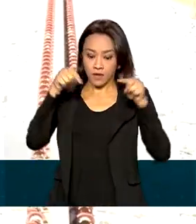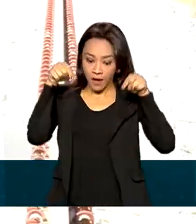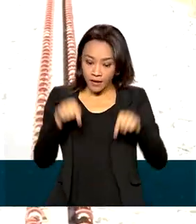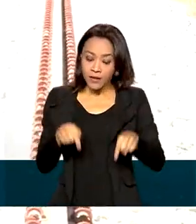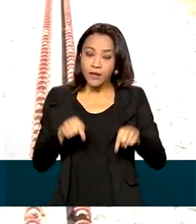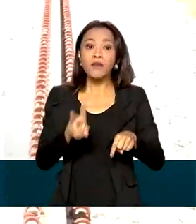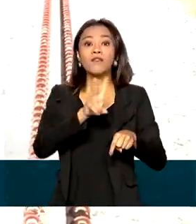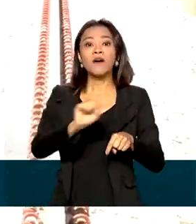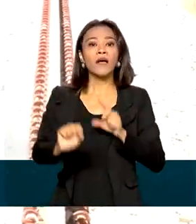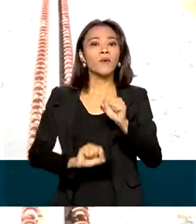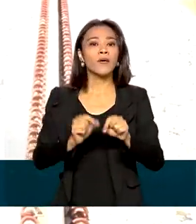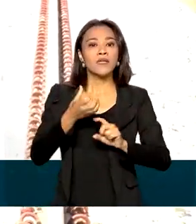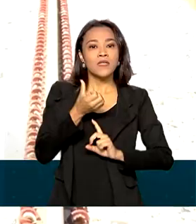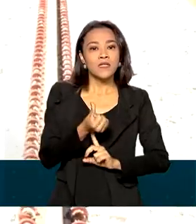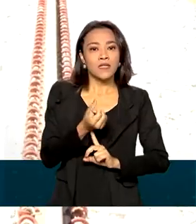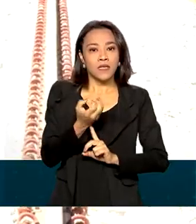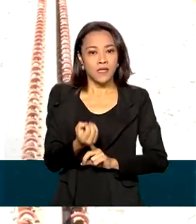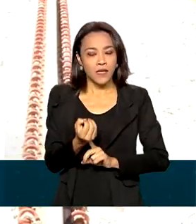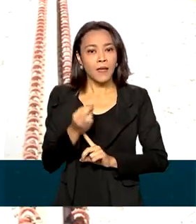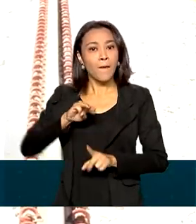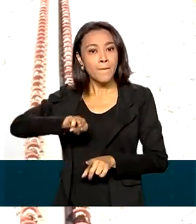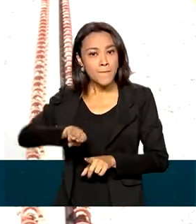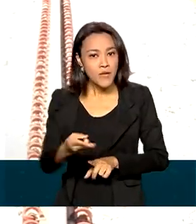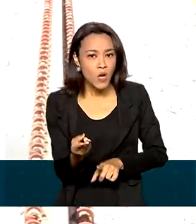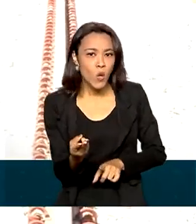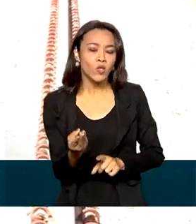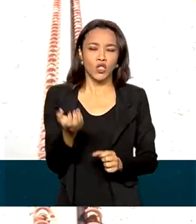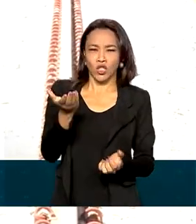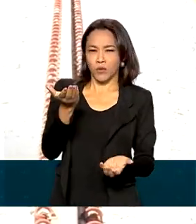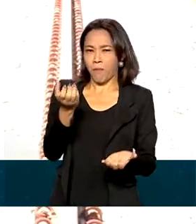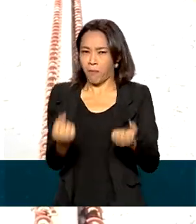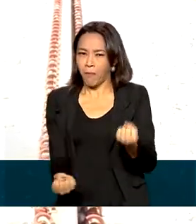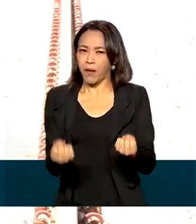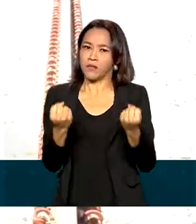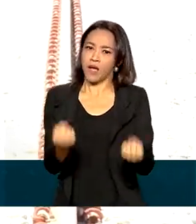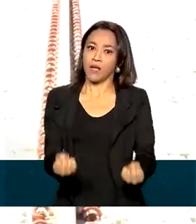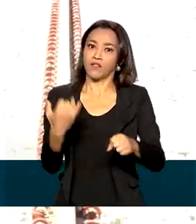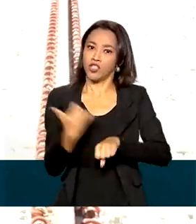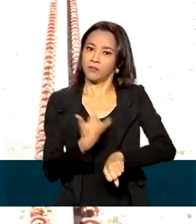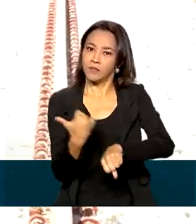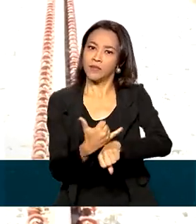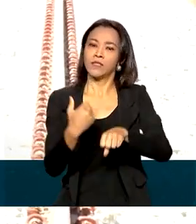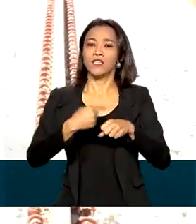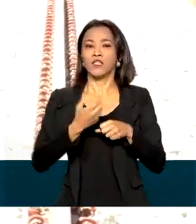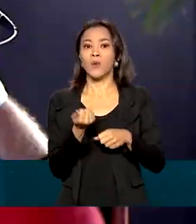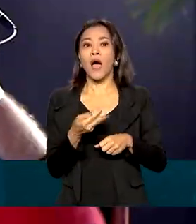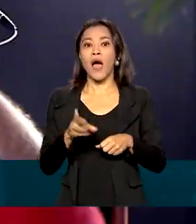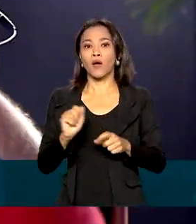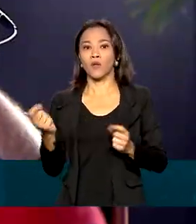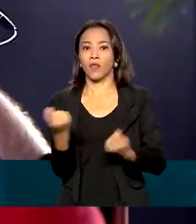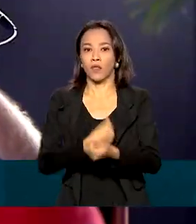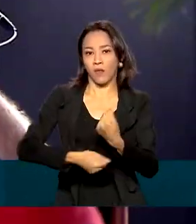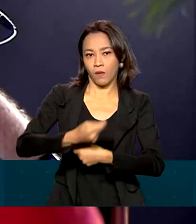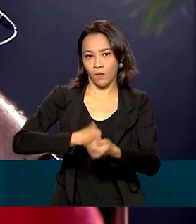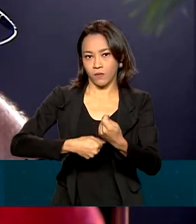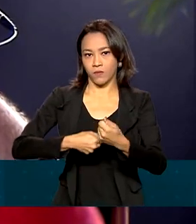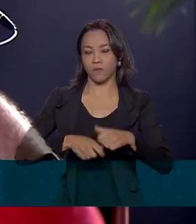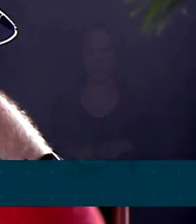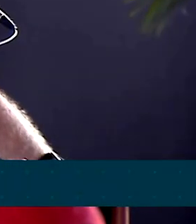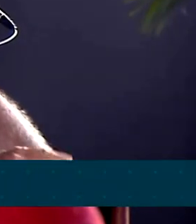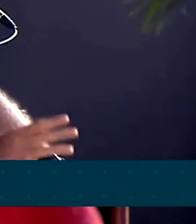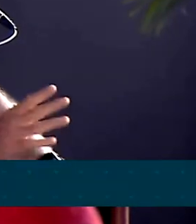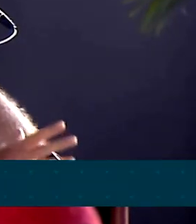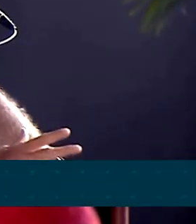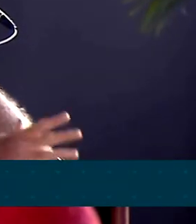passar 60 milhões de toneladas por ano de produtos da mineração e do agronegócio. A iniciativa privada,